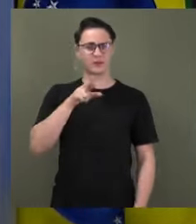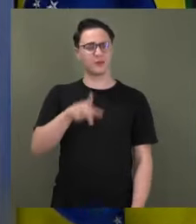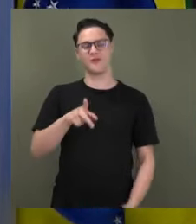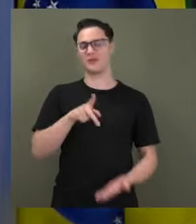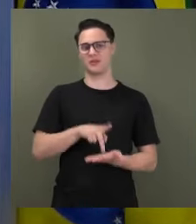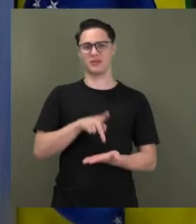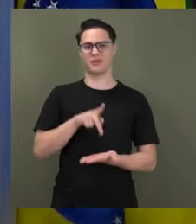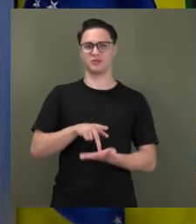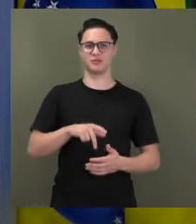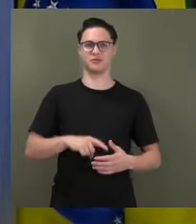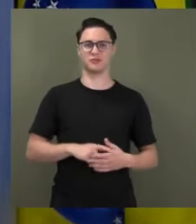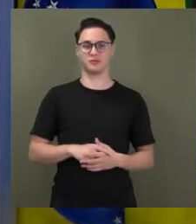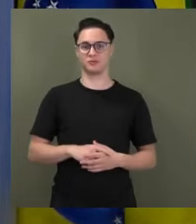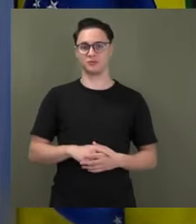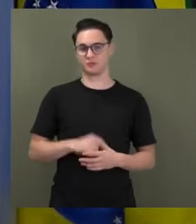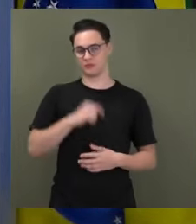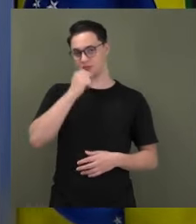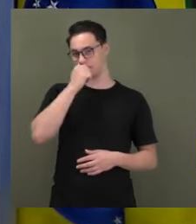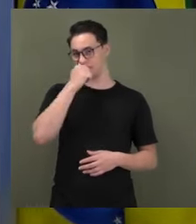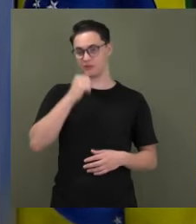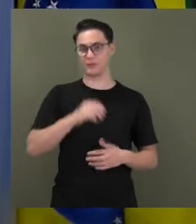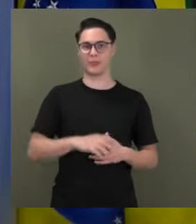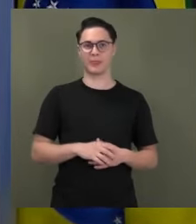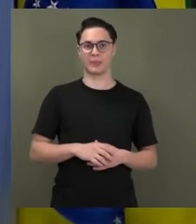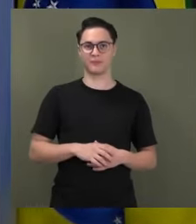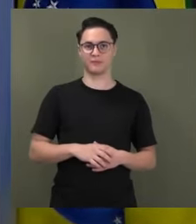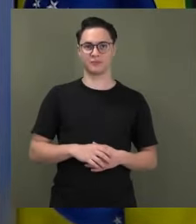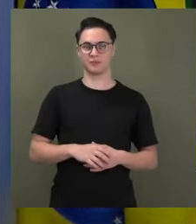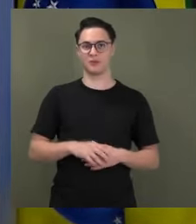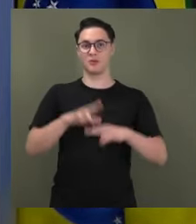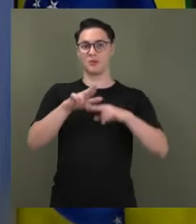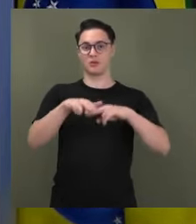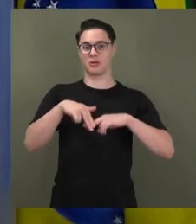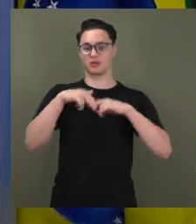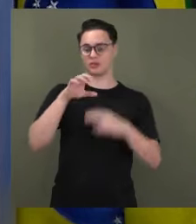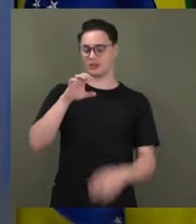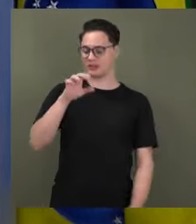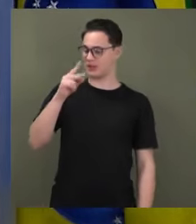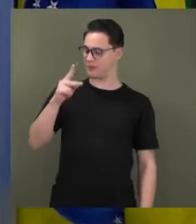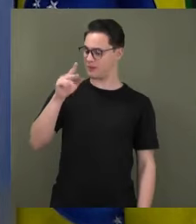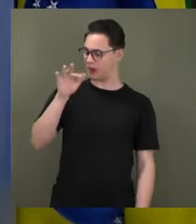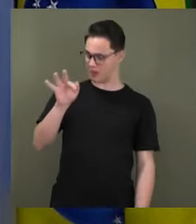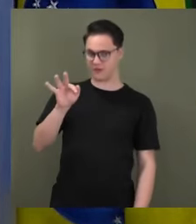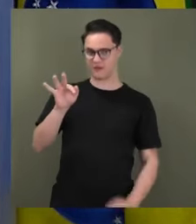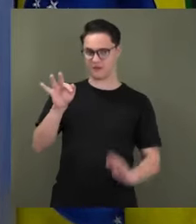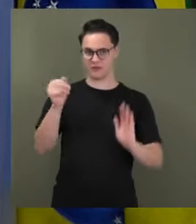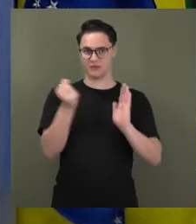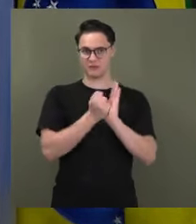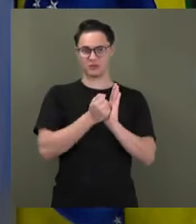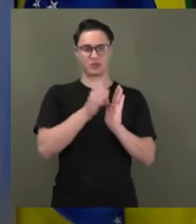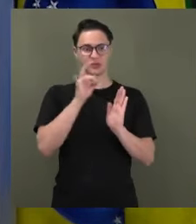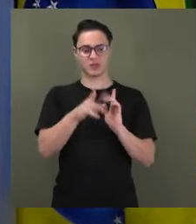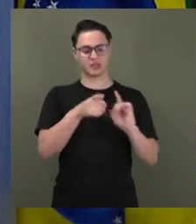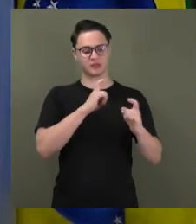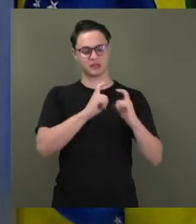Por uma questão de CPF, por uma questão meramente